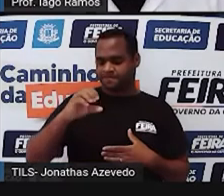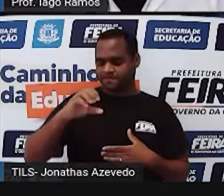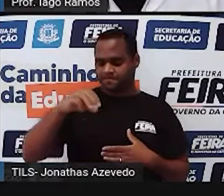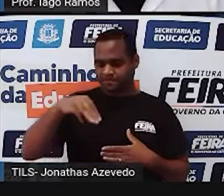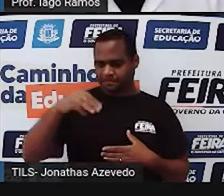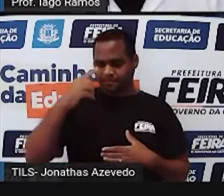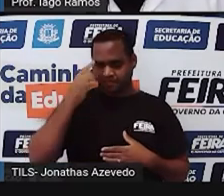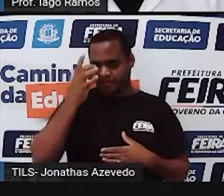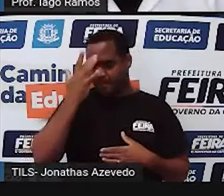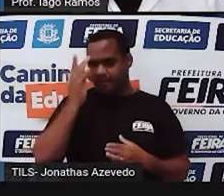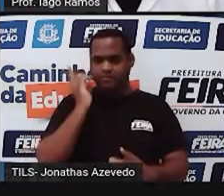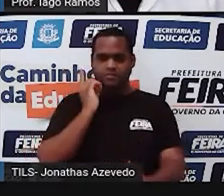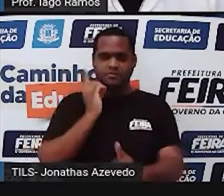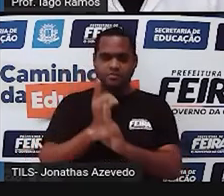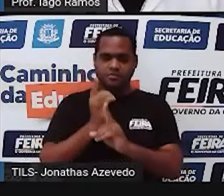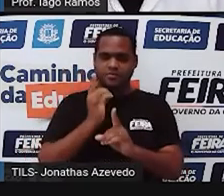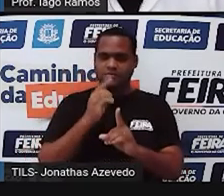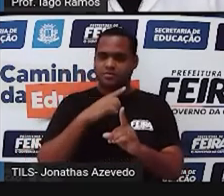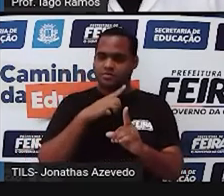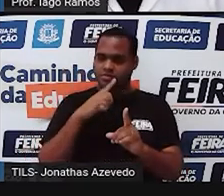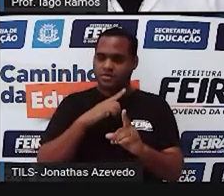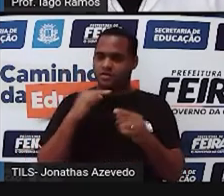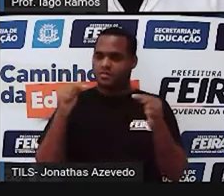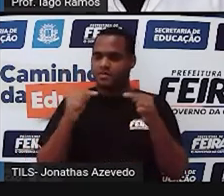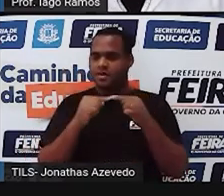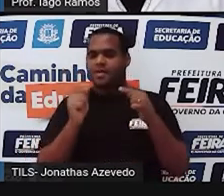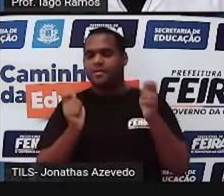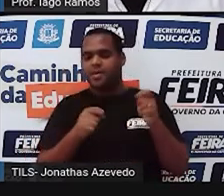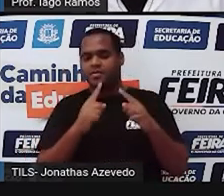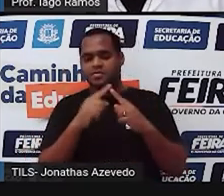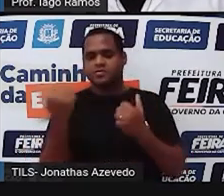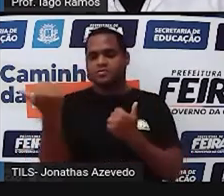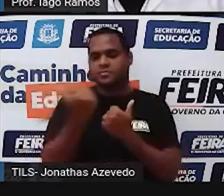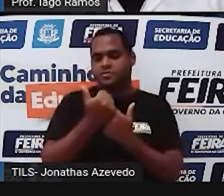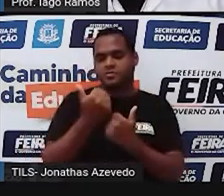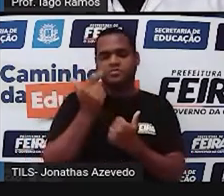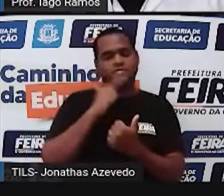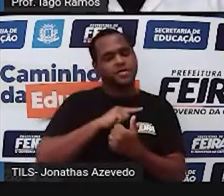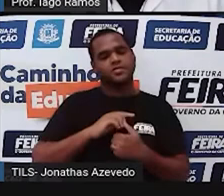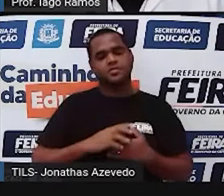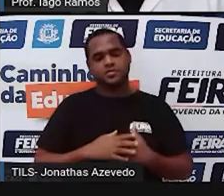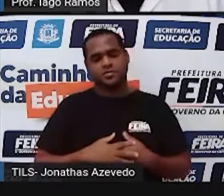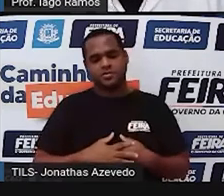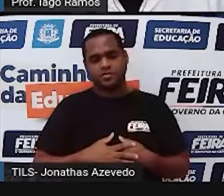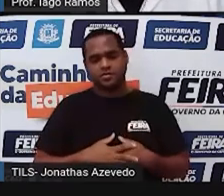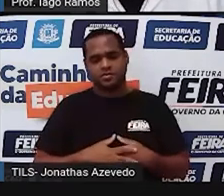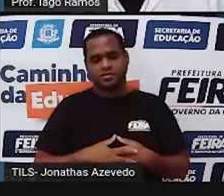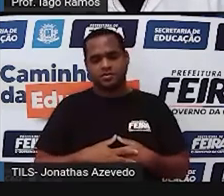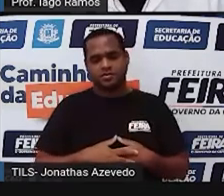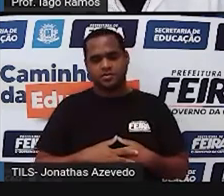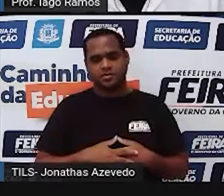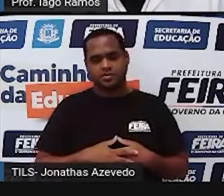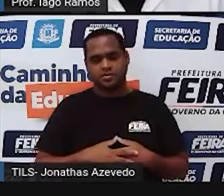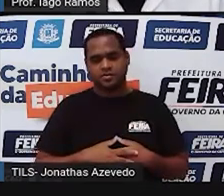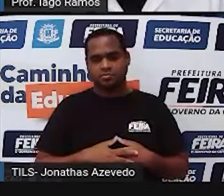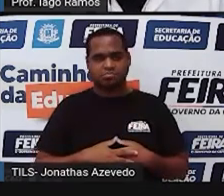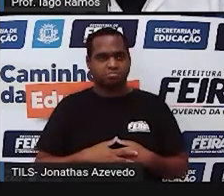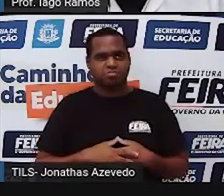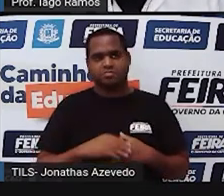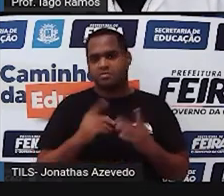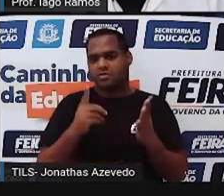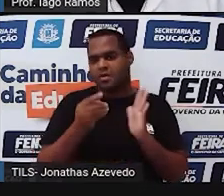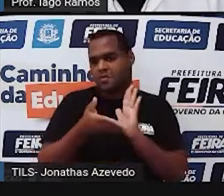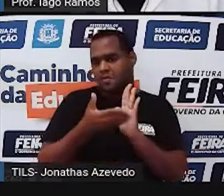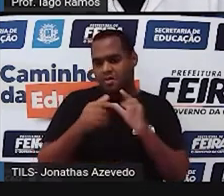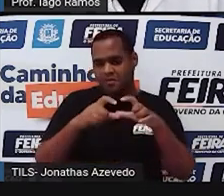fácil de achar uma régua, você pode usar algo que substitua a régua, né? Quem sabe a capa de um livro,